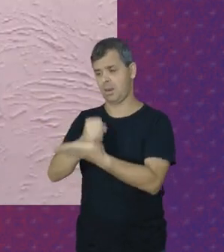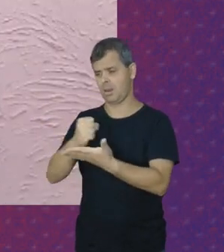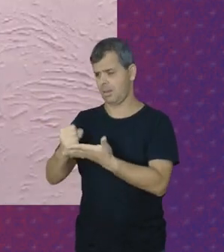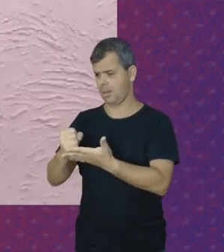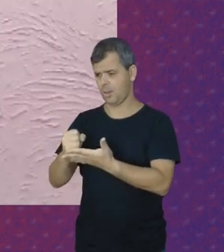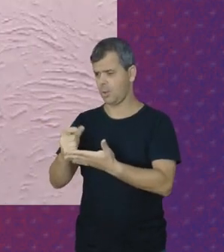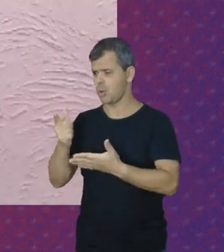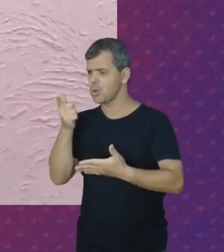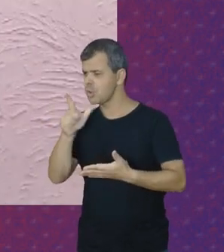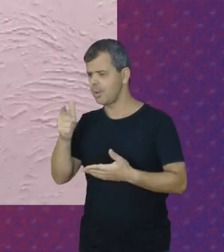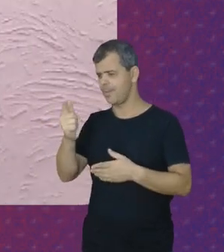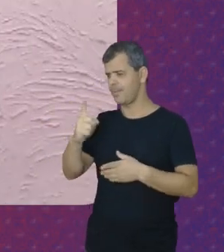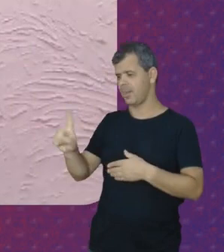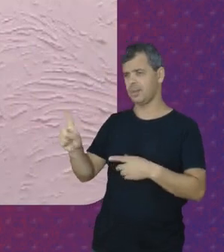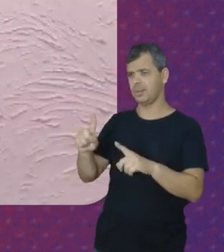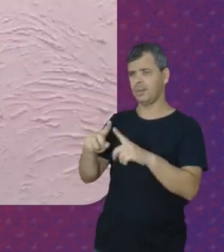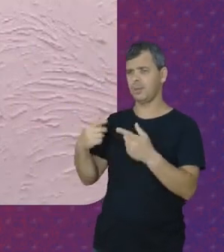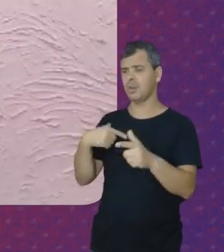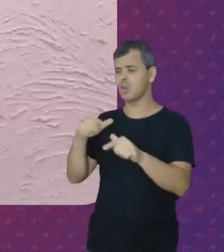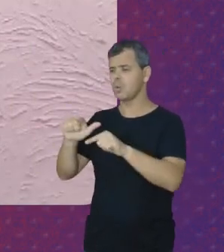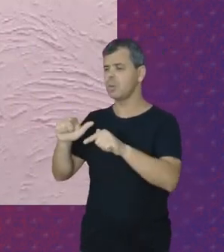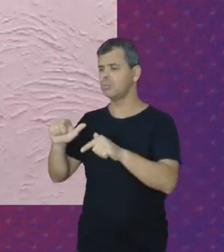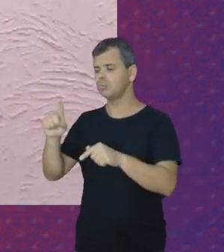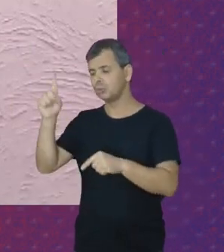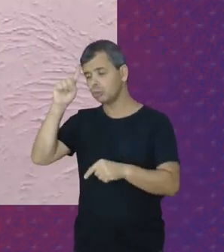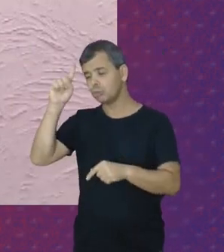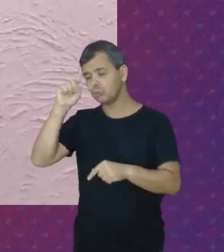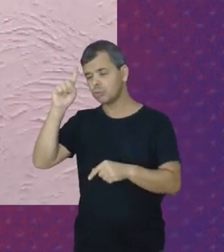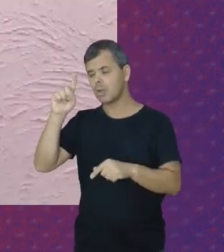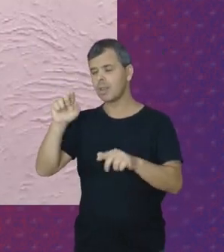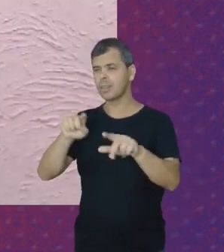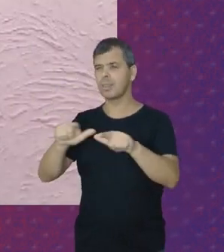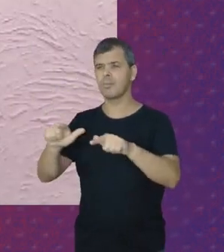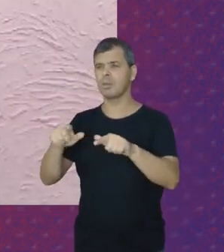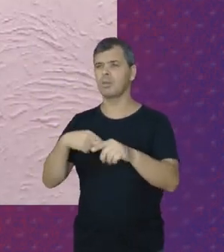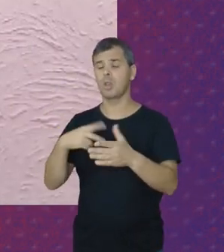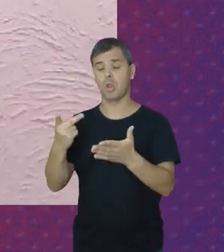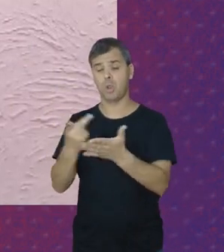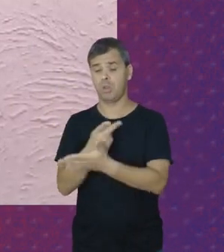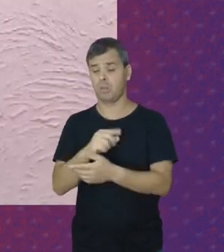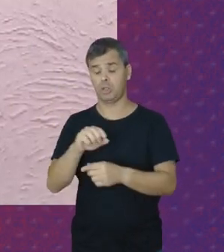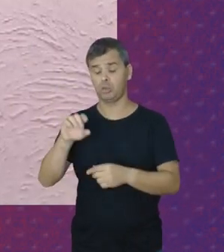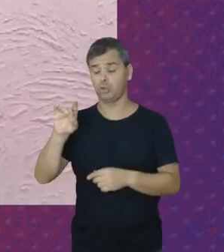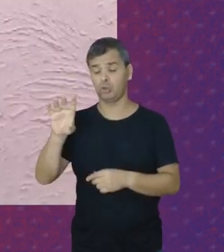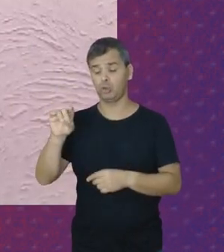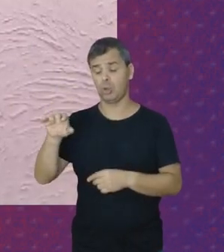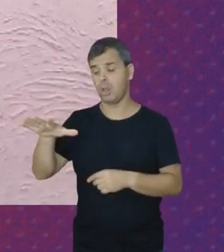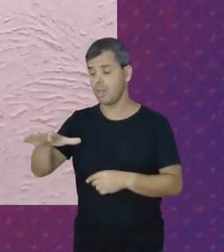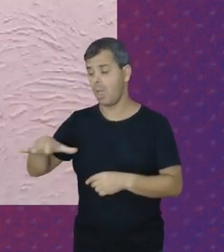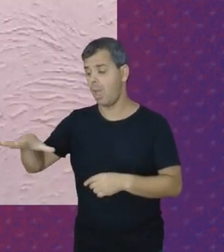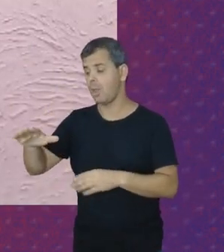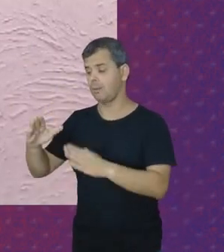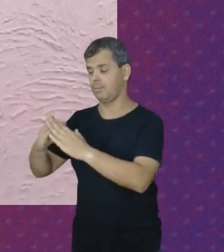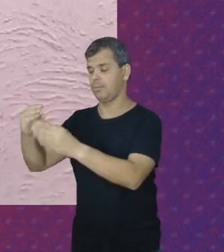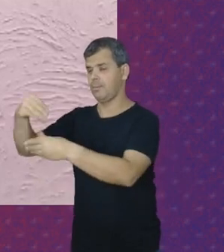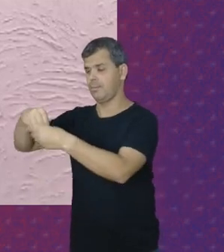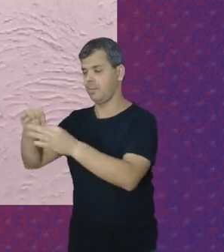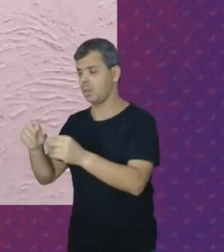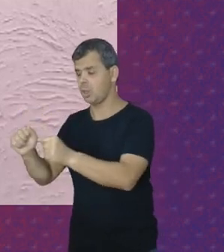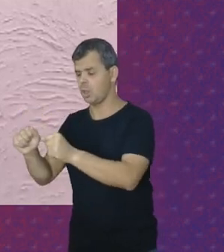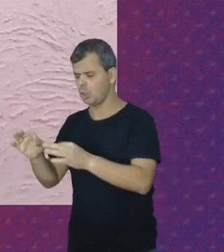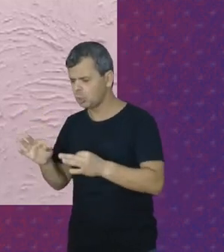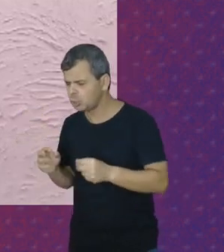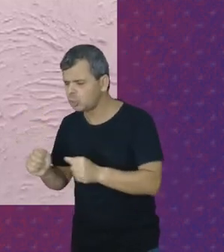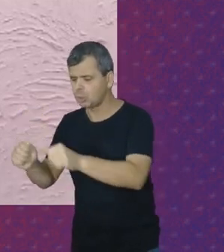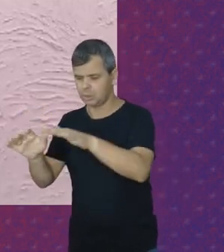assinada E está trabalhando Como diarista Mas isso não está acontecendo Só no trabalho doméstico Está acontecendo Em todas